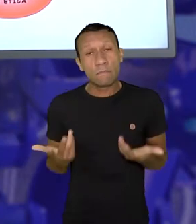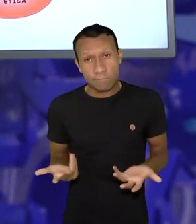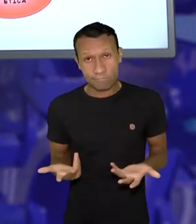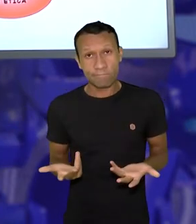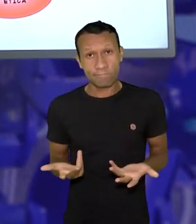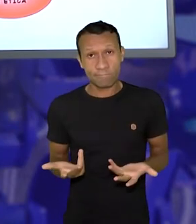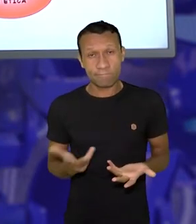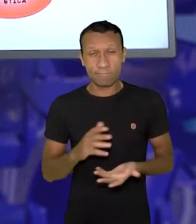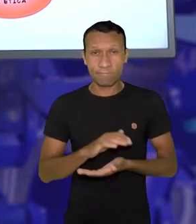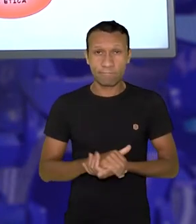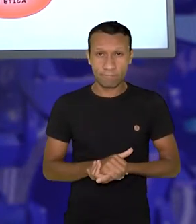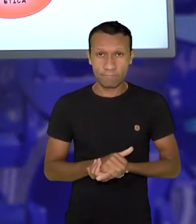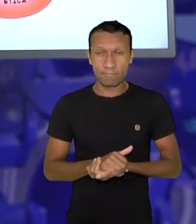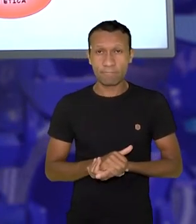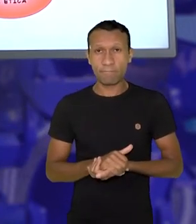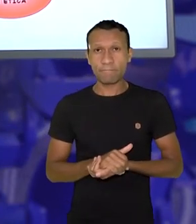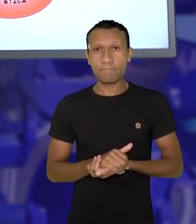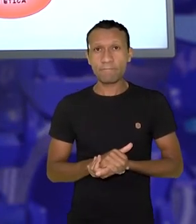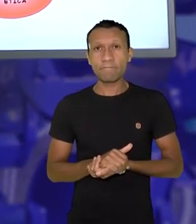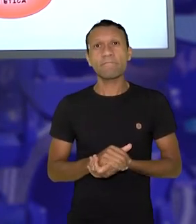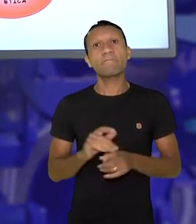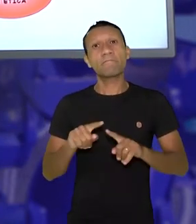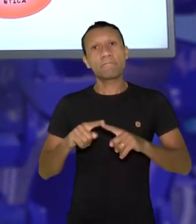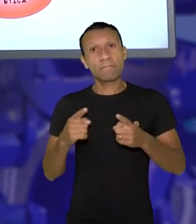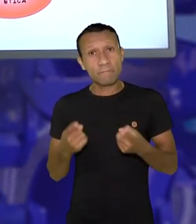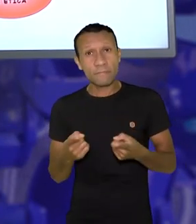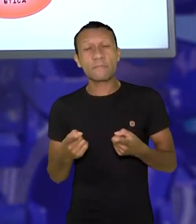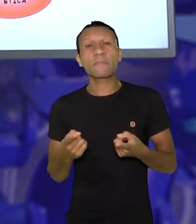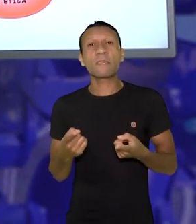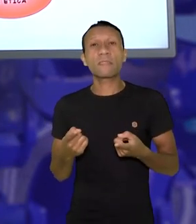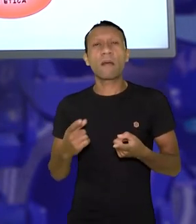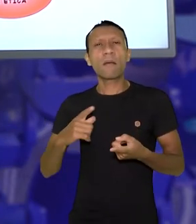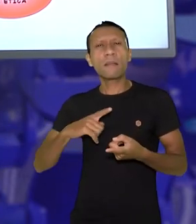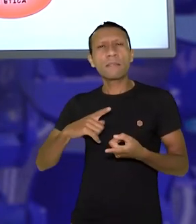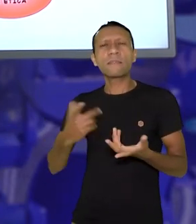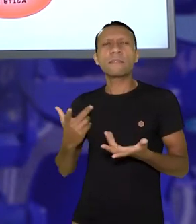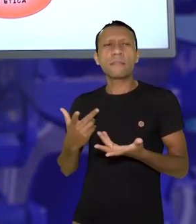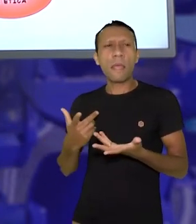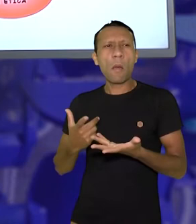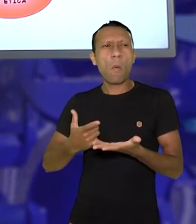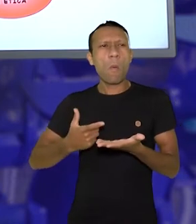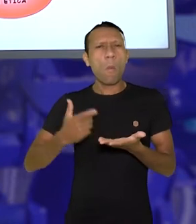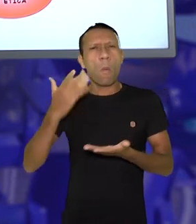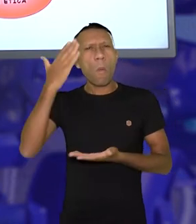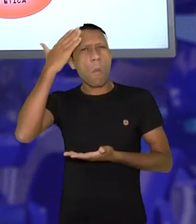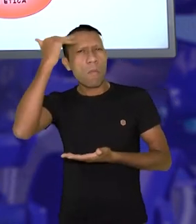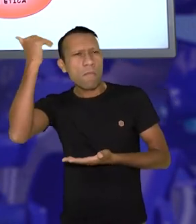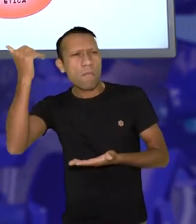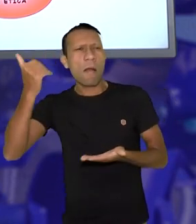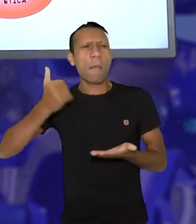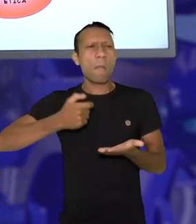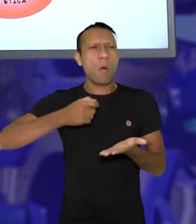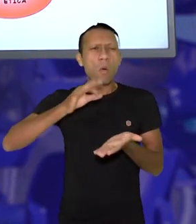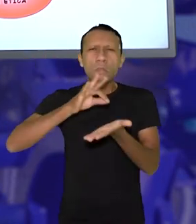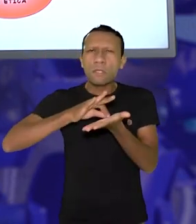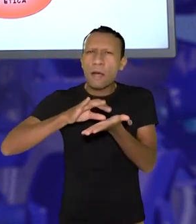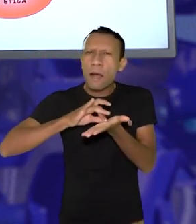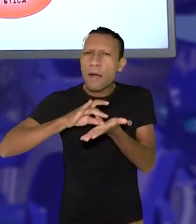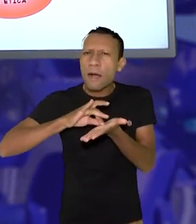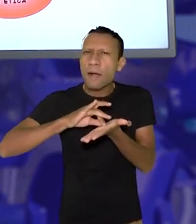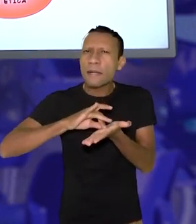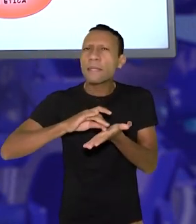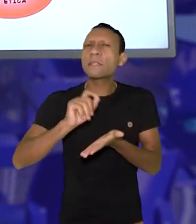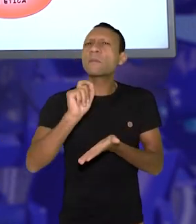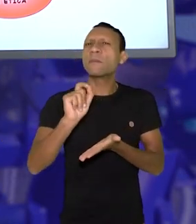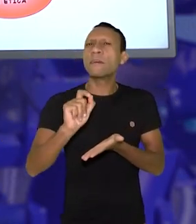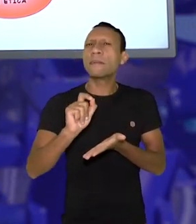subir na vida porque não teve condições pra isso. Então, a crítica que Milton Santos faz é exatamente essa. O quanto a